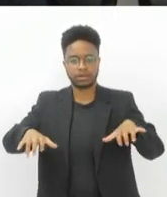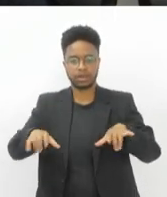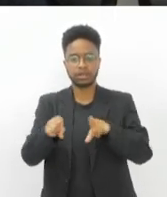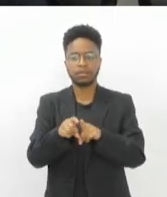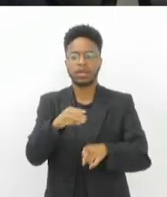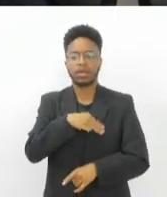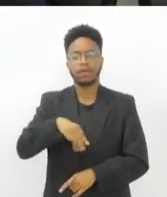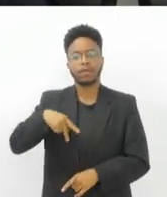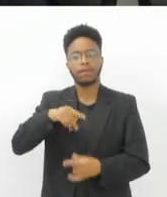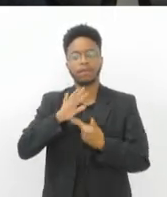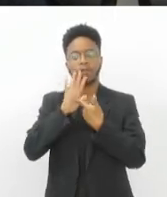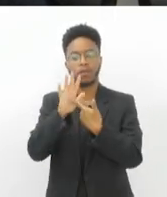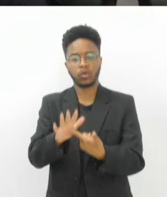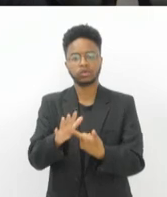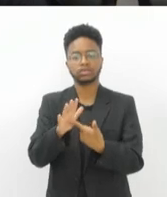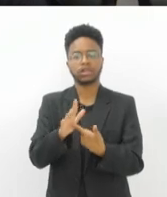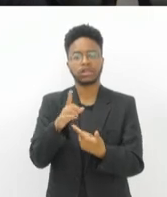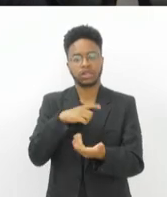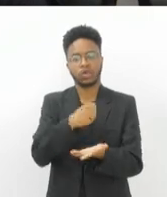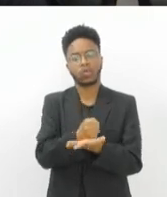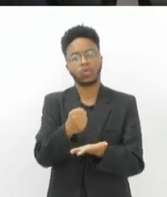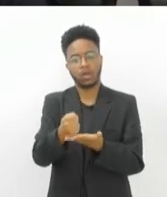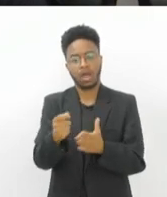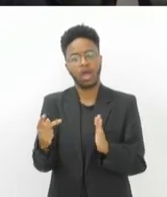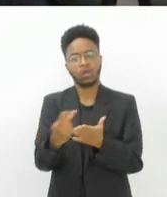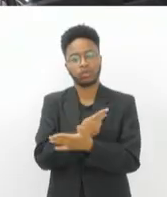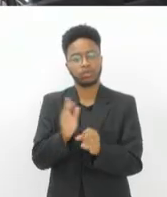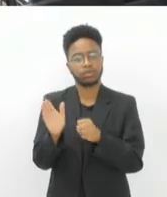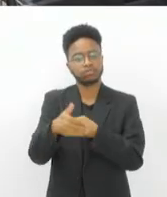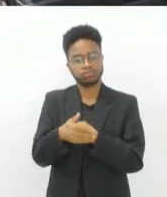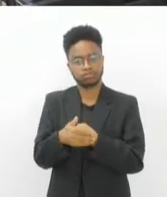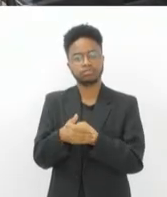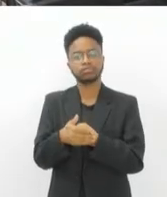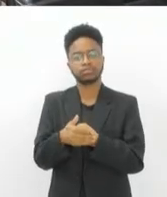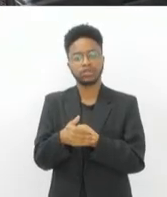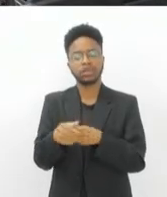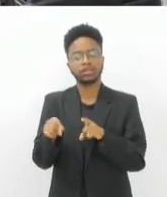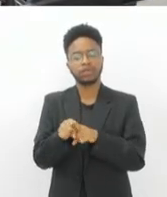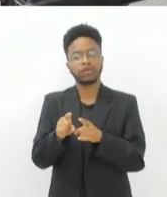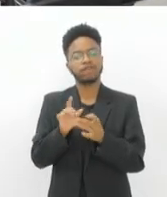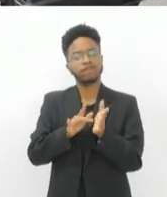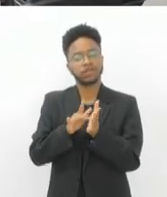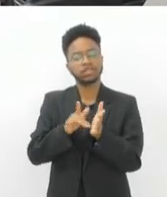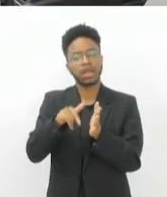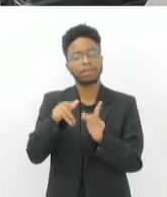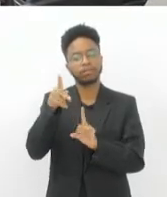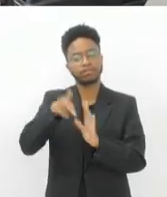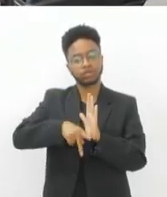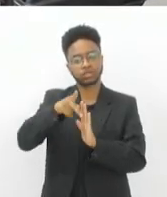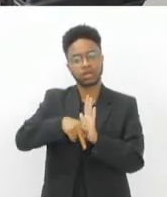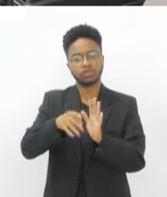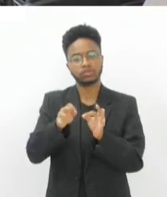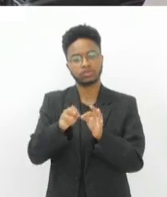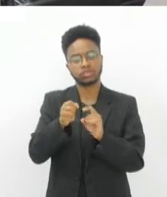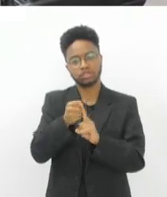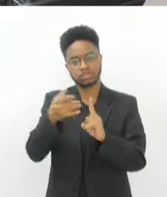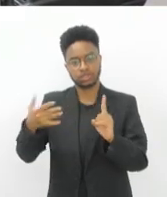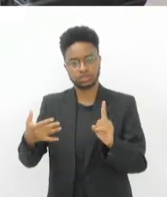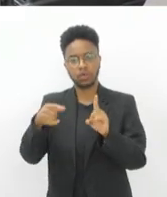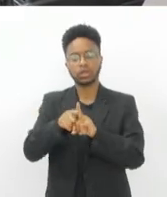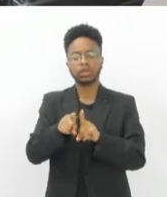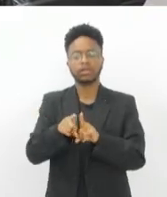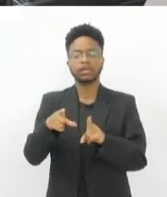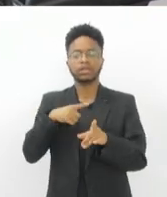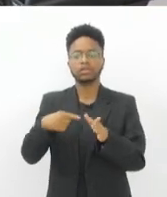há indícios de que as contratações estão sendo mascaradas na forma de projetos de extensão. Em relação às denúncias de